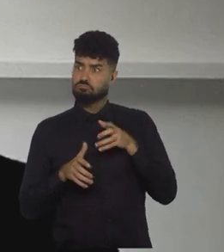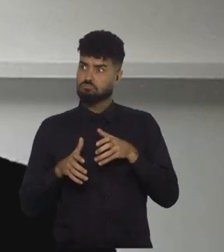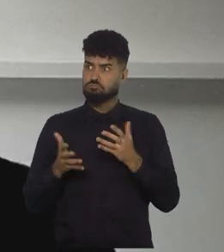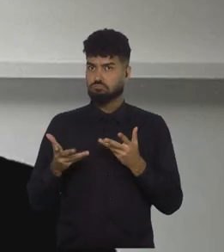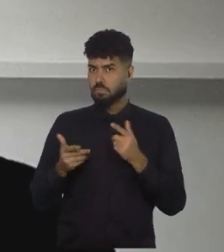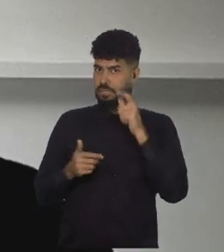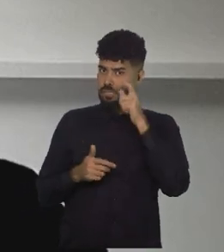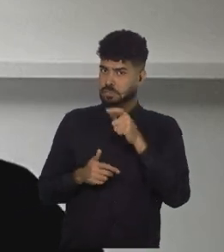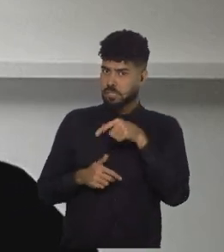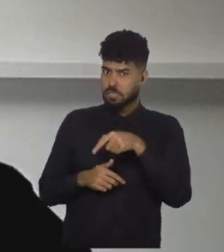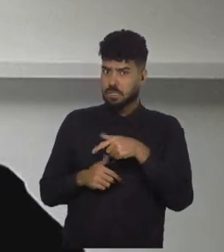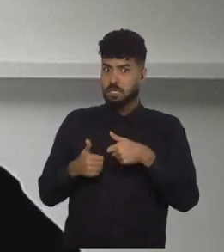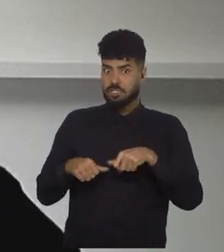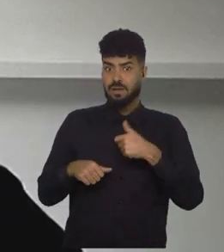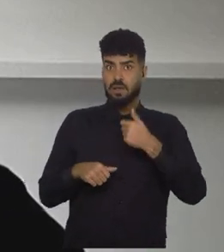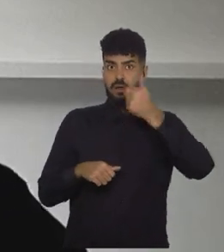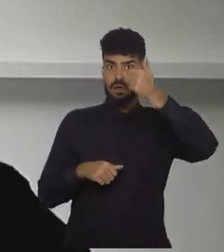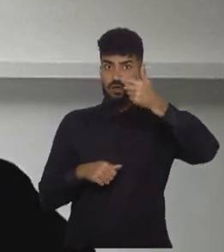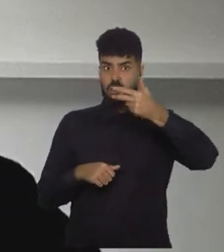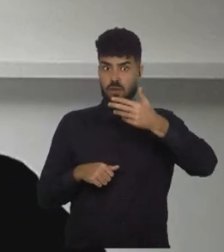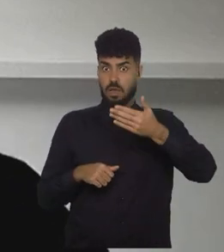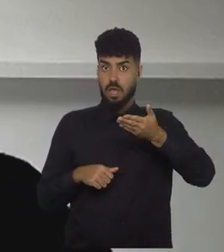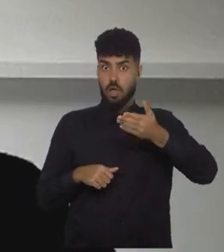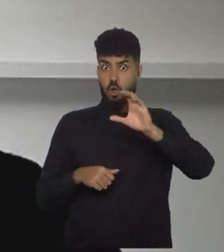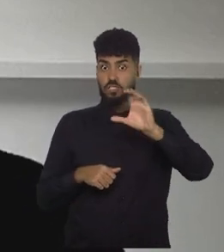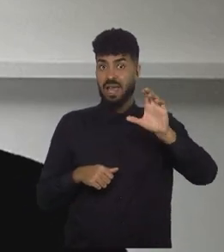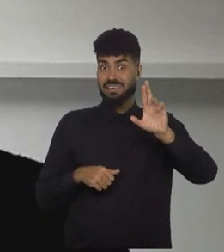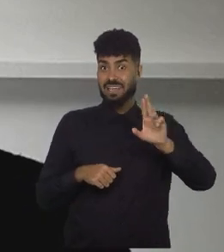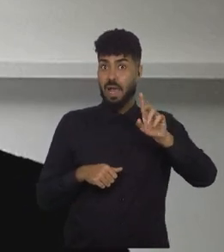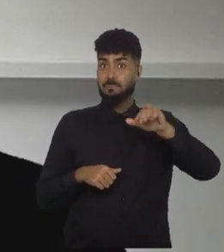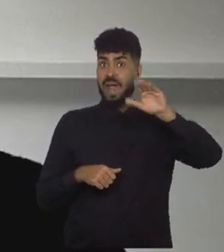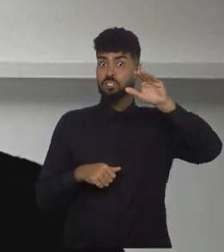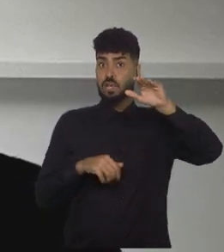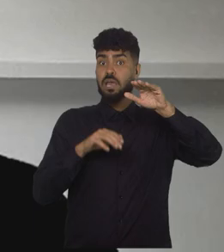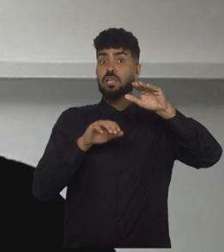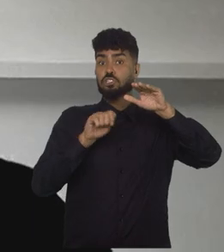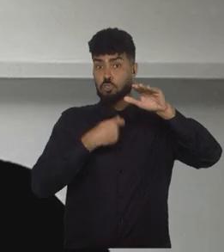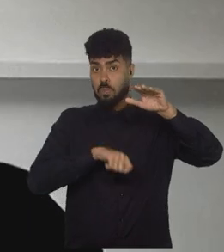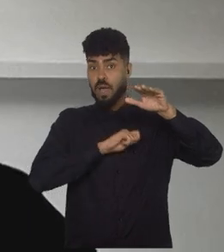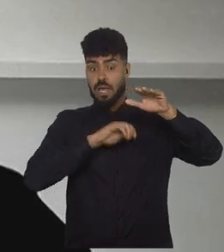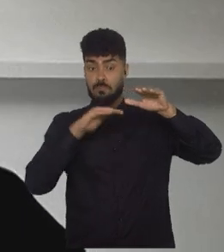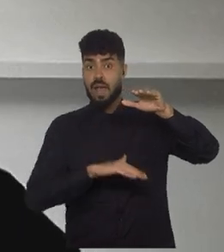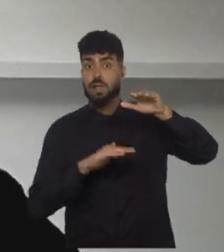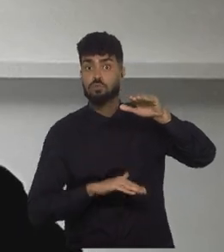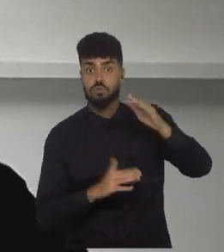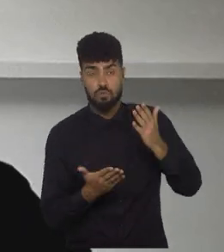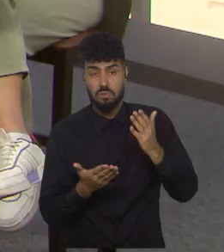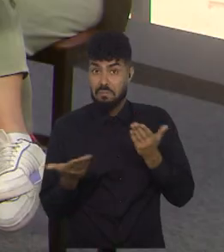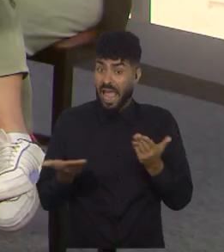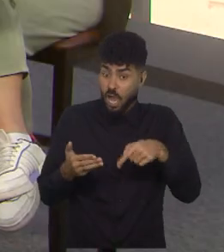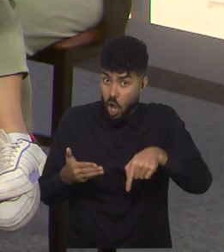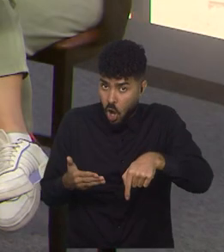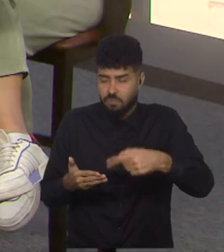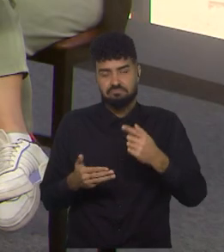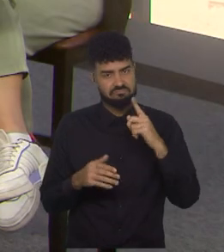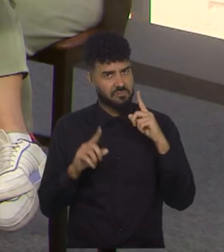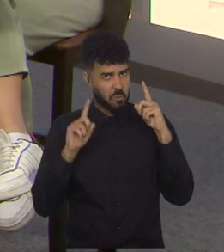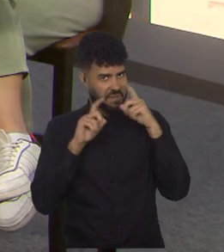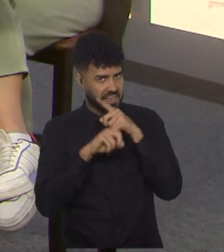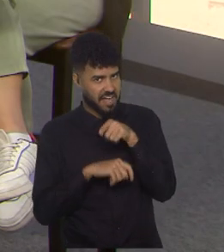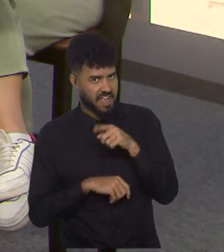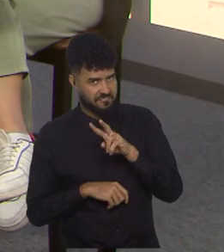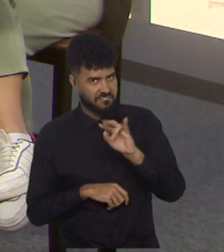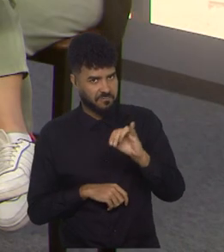Terminando, inclusive, na frente da Espanha. Agora, eu acho que vai ser bem complicado. Pois é. Eu pesquisando bastante sobre a